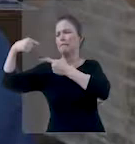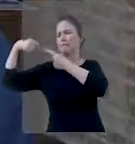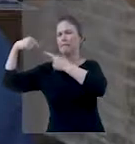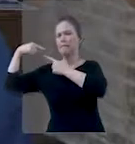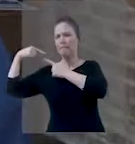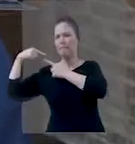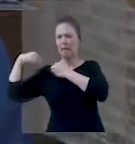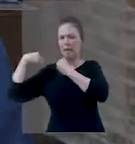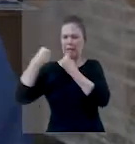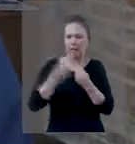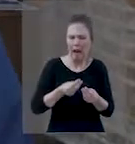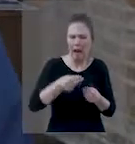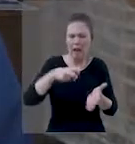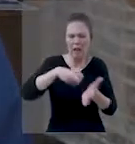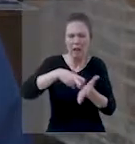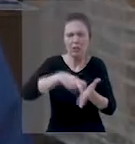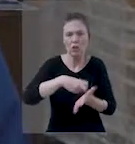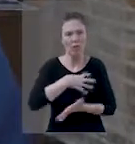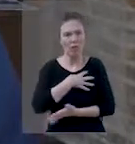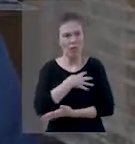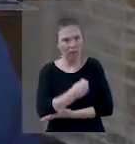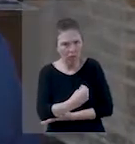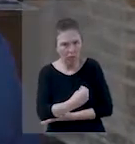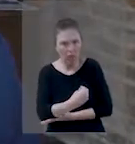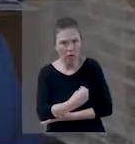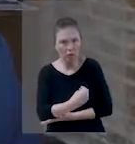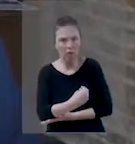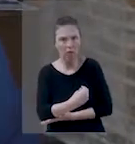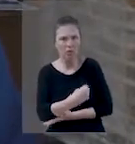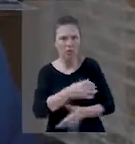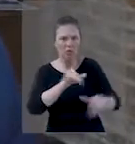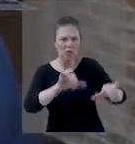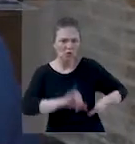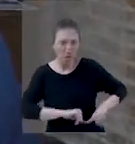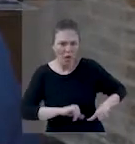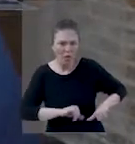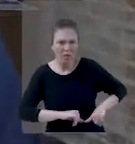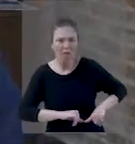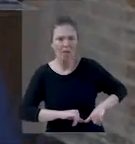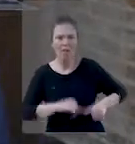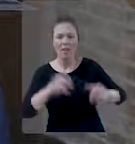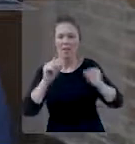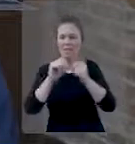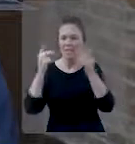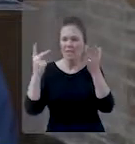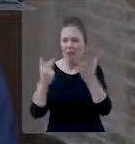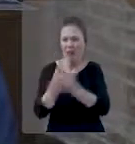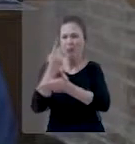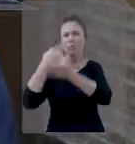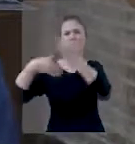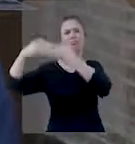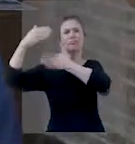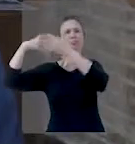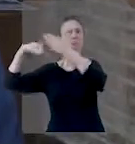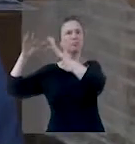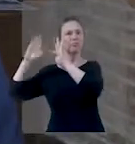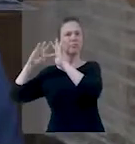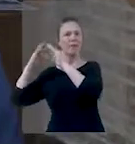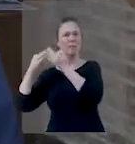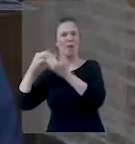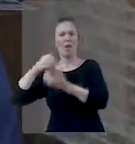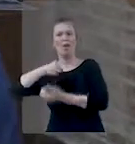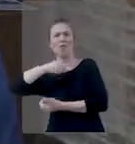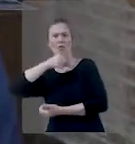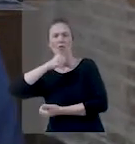pecou, ele vai agora ser punido e vai sofrer consequências desse ato de desobediência a Deus, de pecado, que